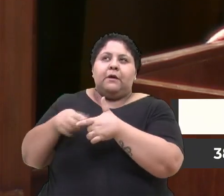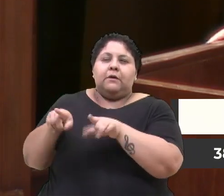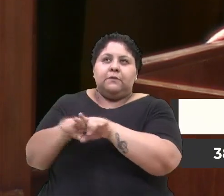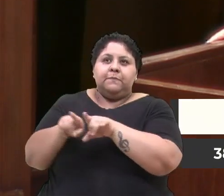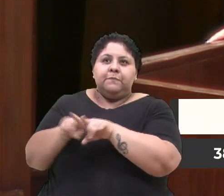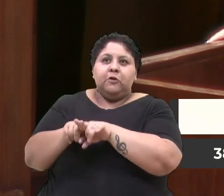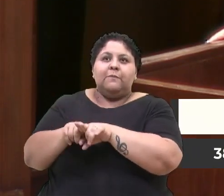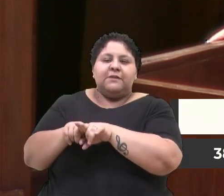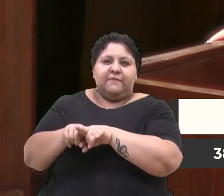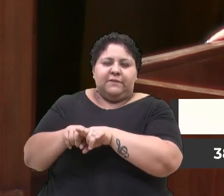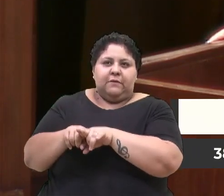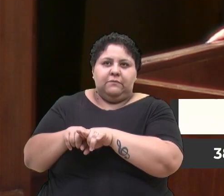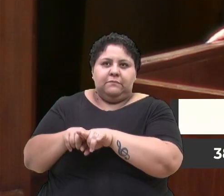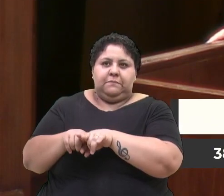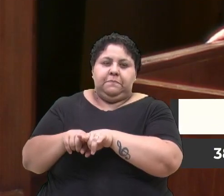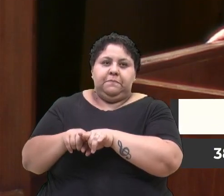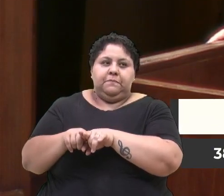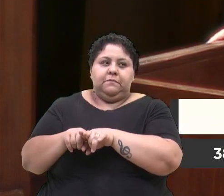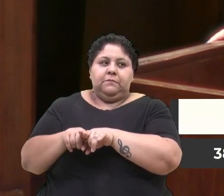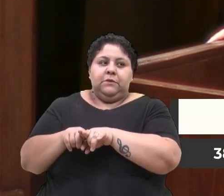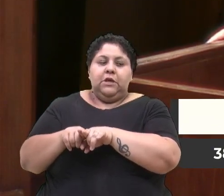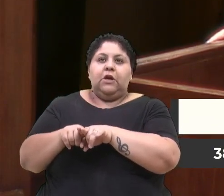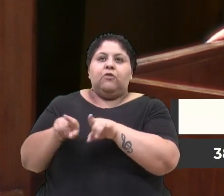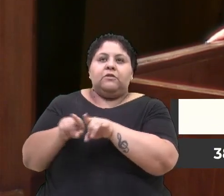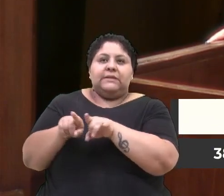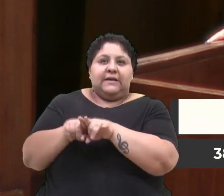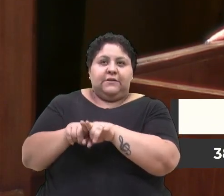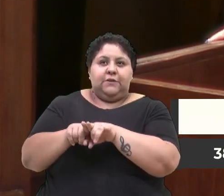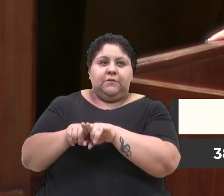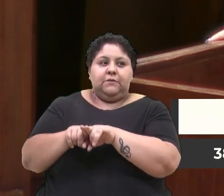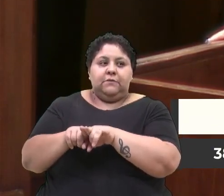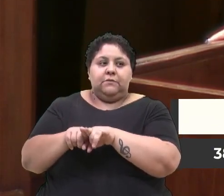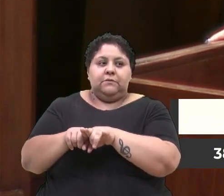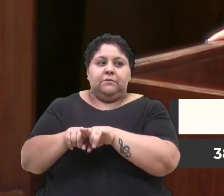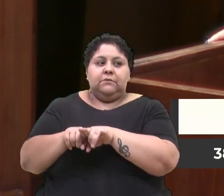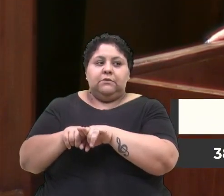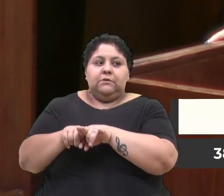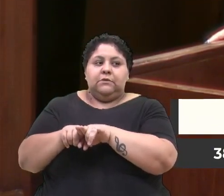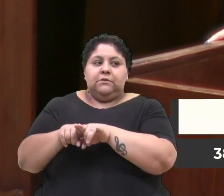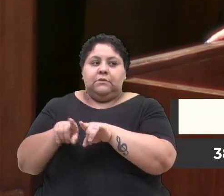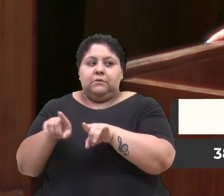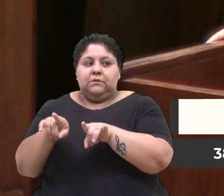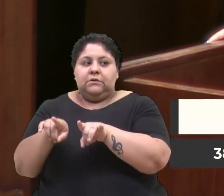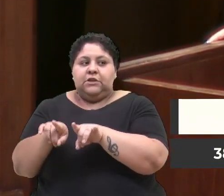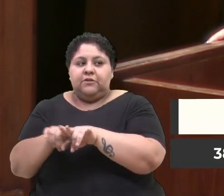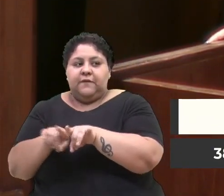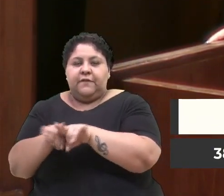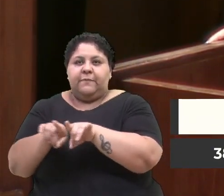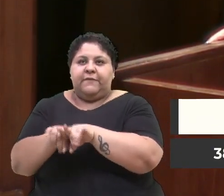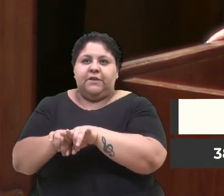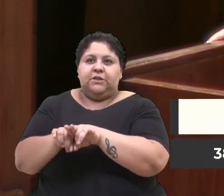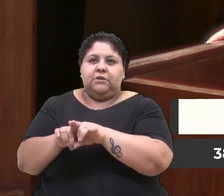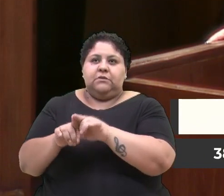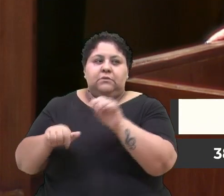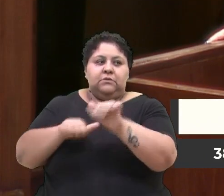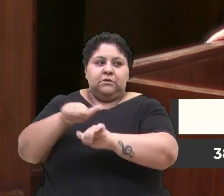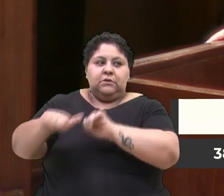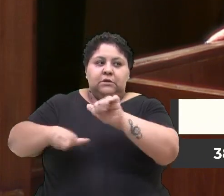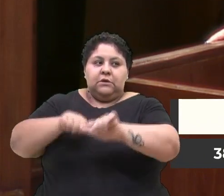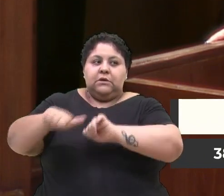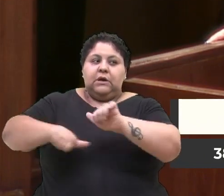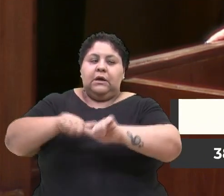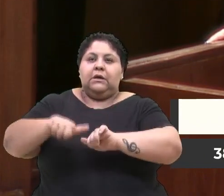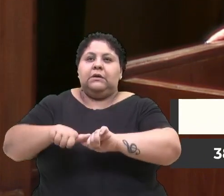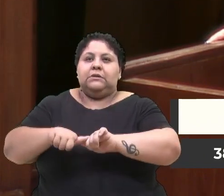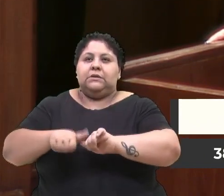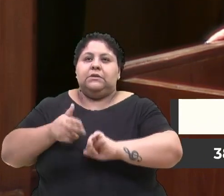sempre retornou às minhas falas, retornou adequadamente ou não, mas sempre disse,